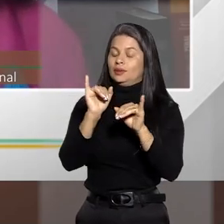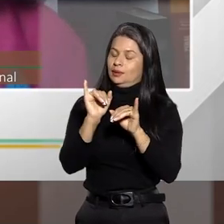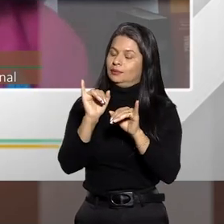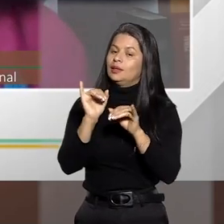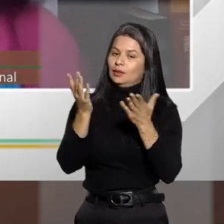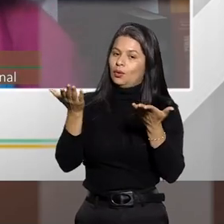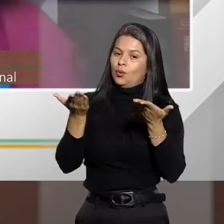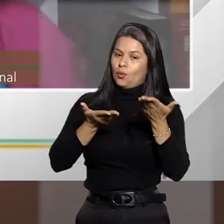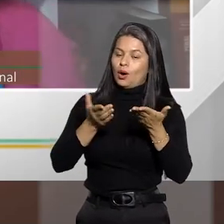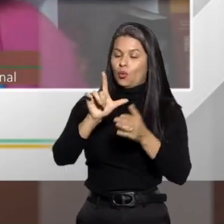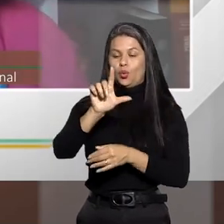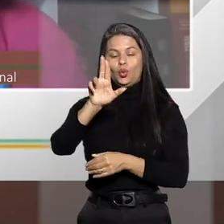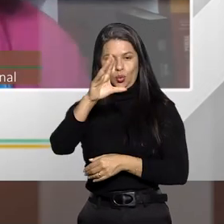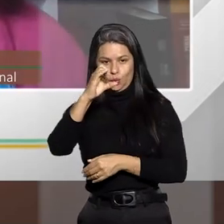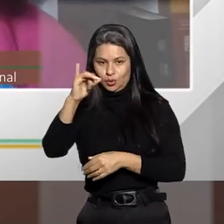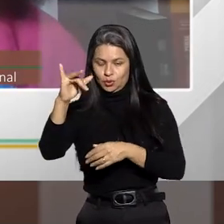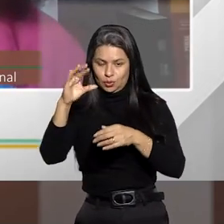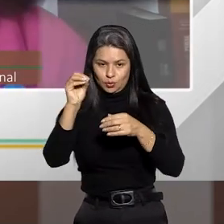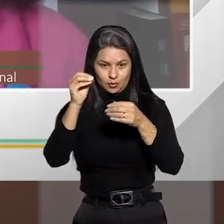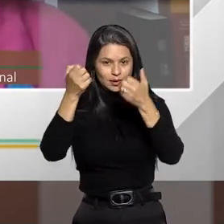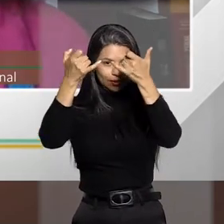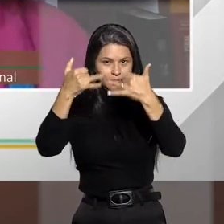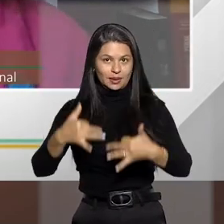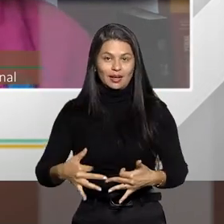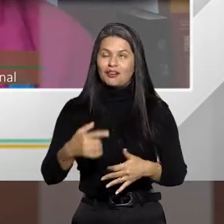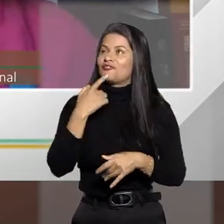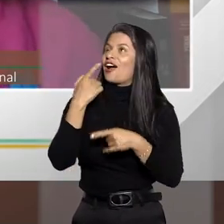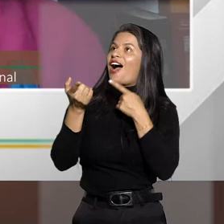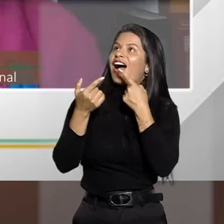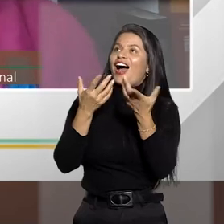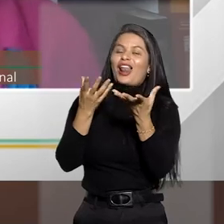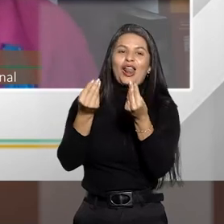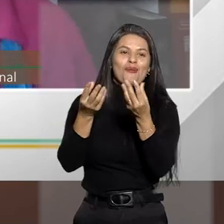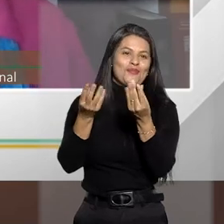ficar. O Lúcio vai falar logo assim, olha só, ela fala demais.